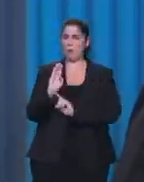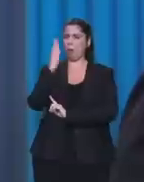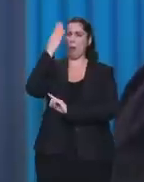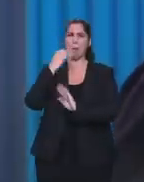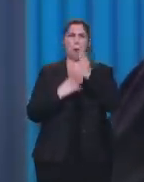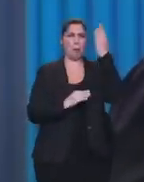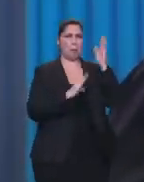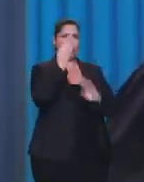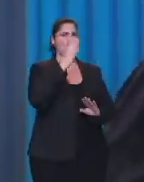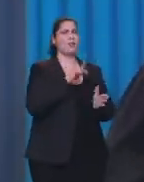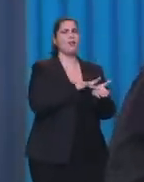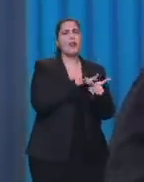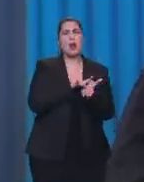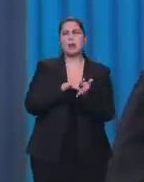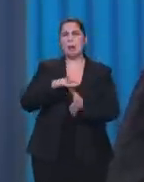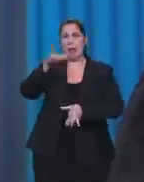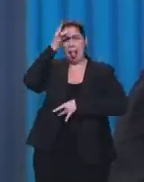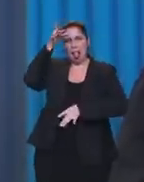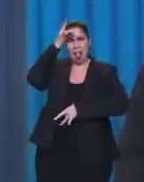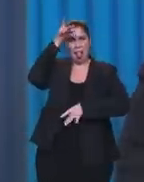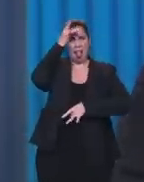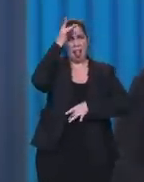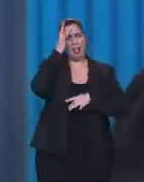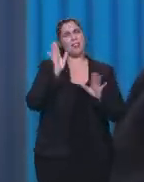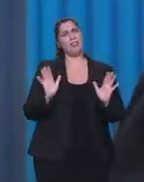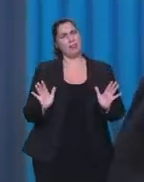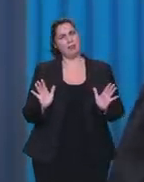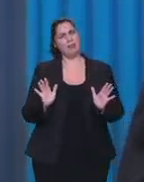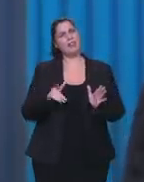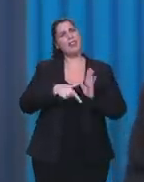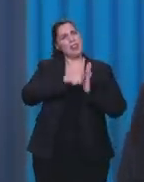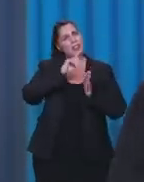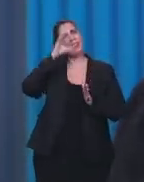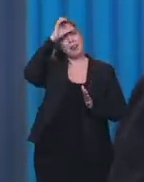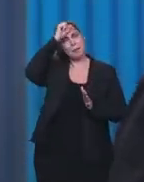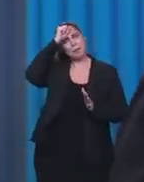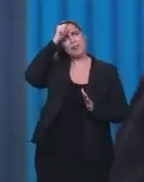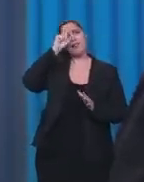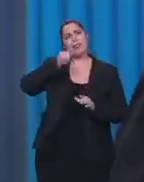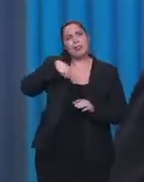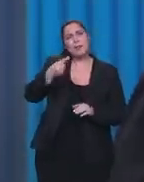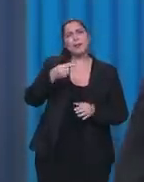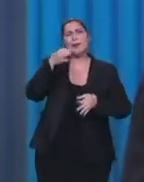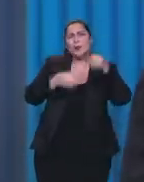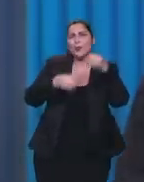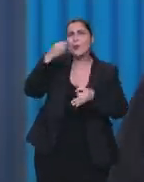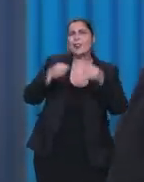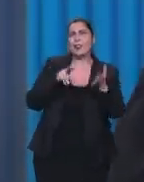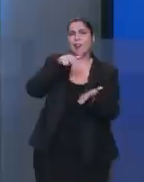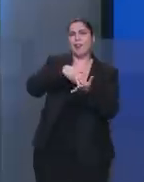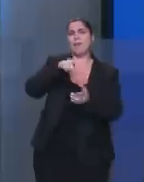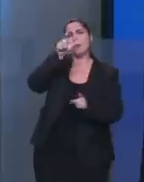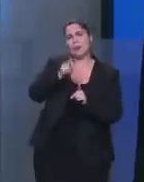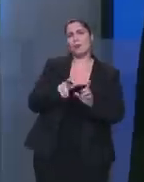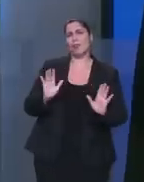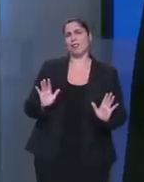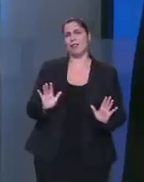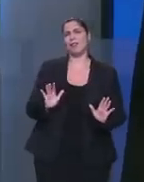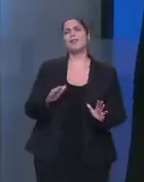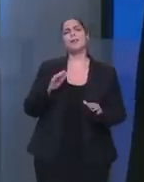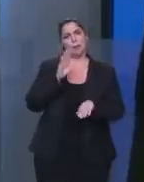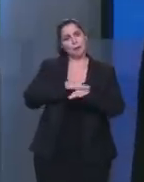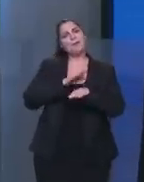travestido de padre, né? Vão aprender antes de vocês julgarem e condenarem uma pessoa. É isso que eu gostaria que a senhora